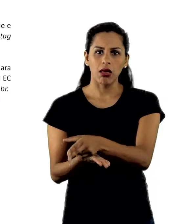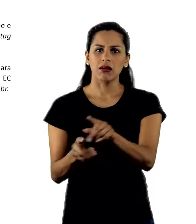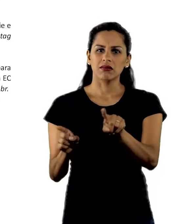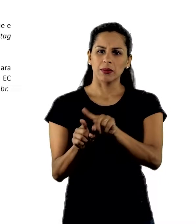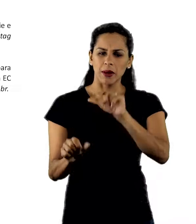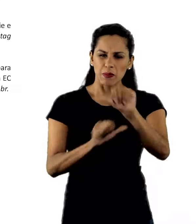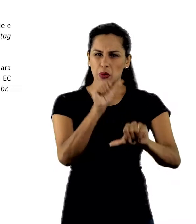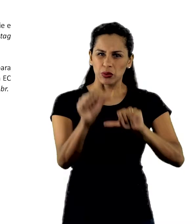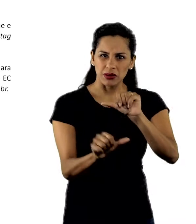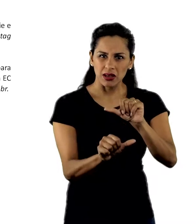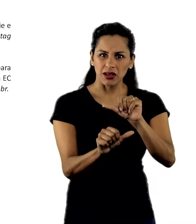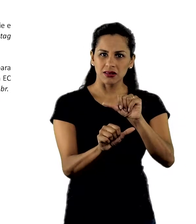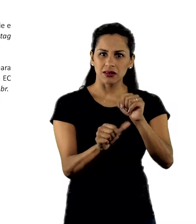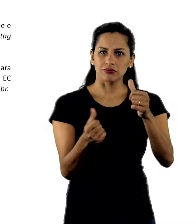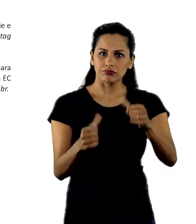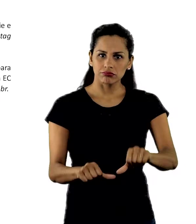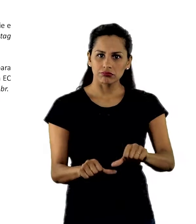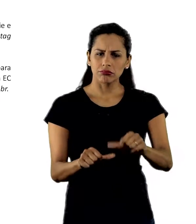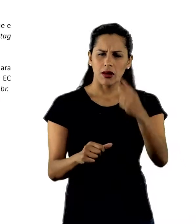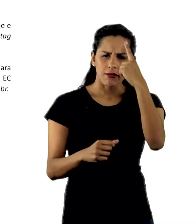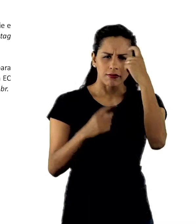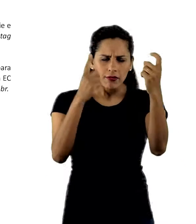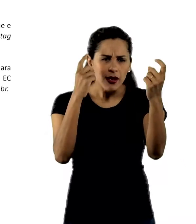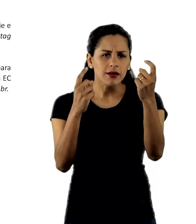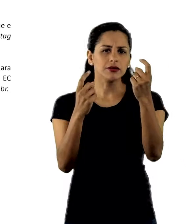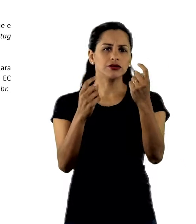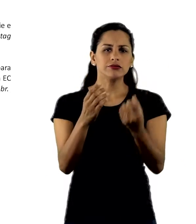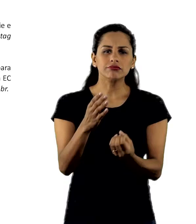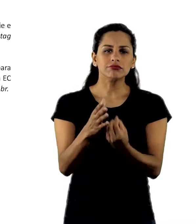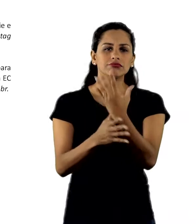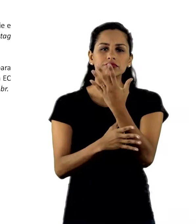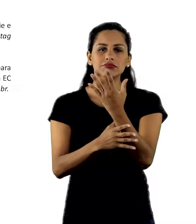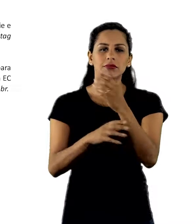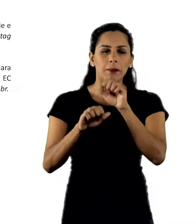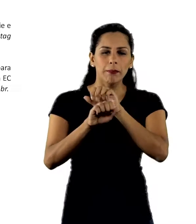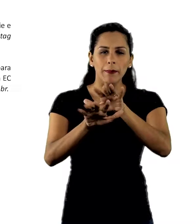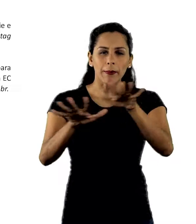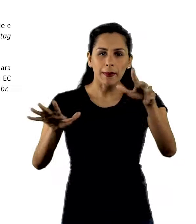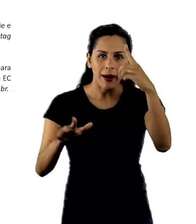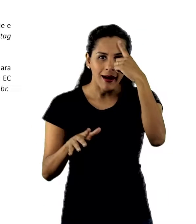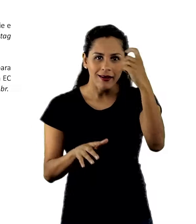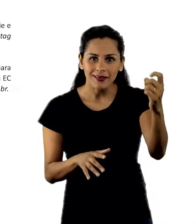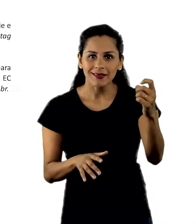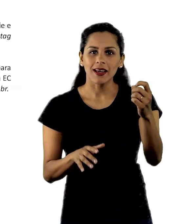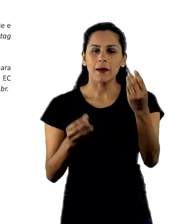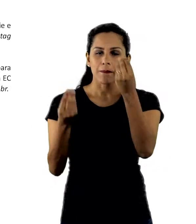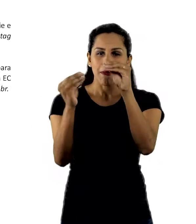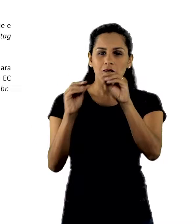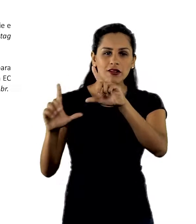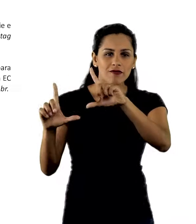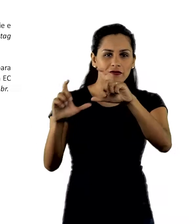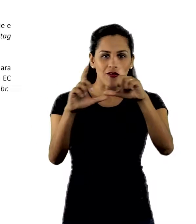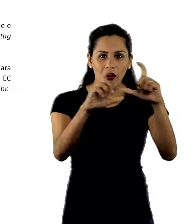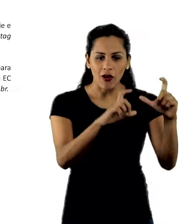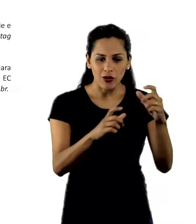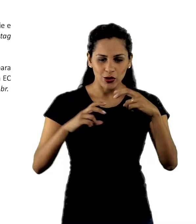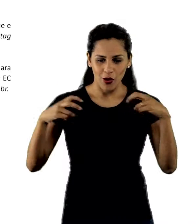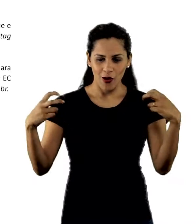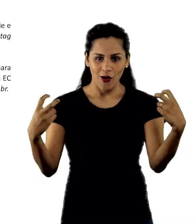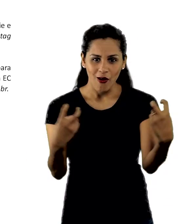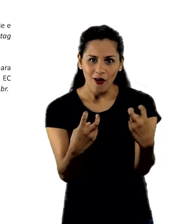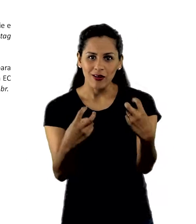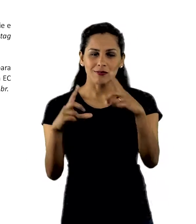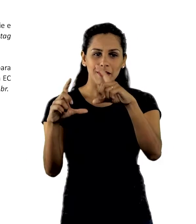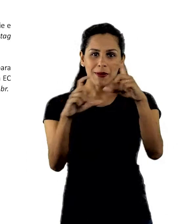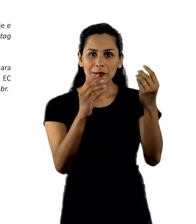Invente, crie e compartilhe suas ideias com a gente. Poste fotos e mensagens sobre sua roda de conversa. Basta